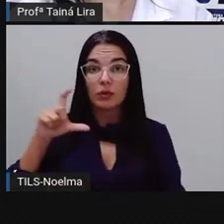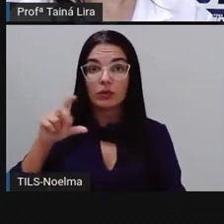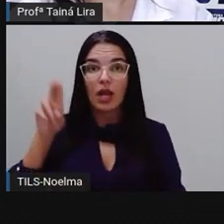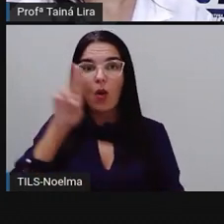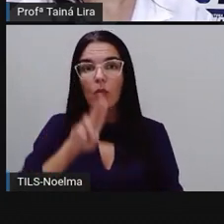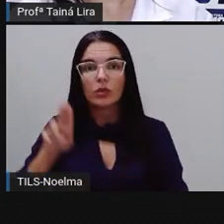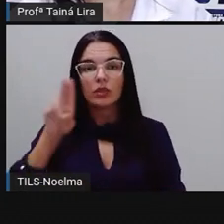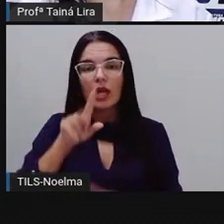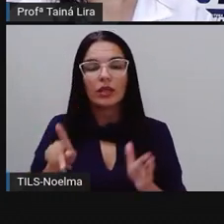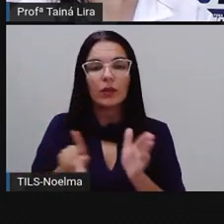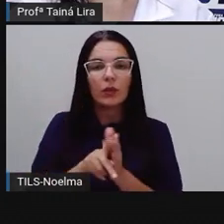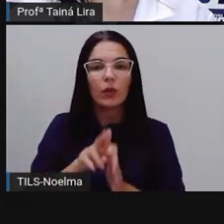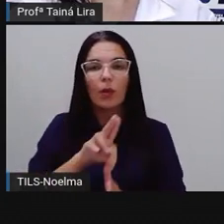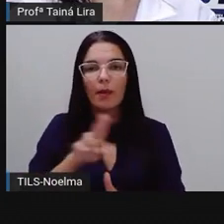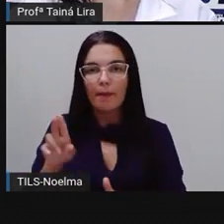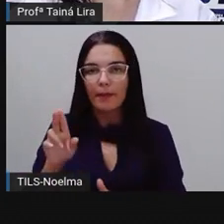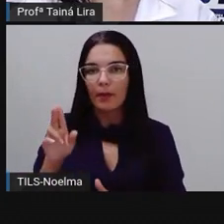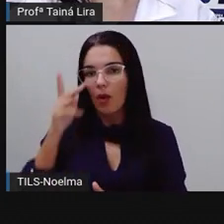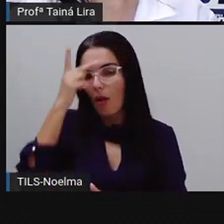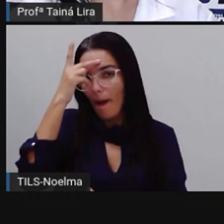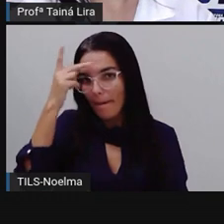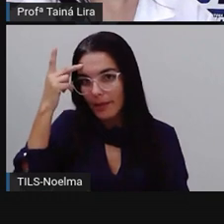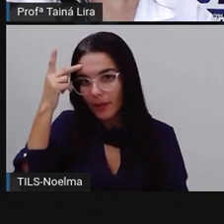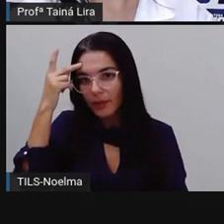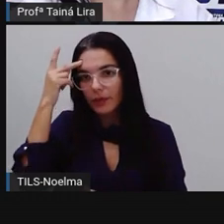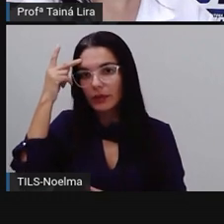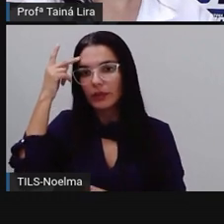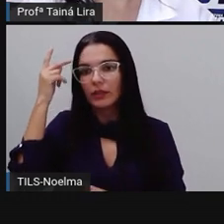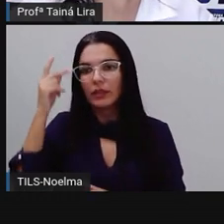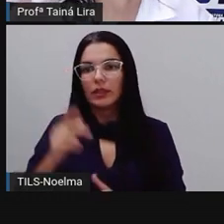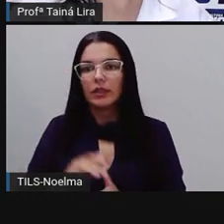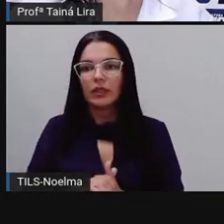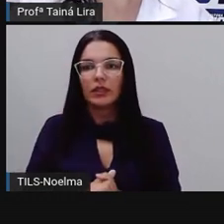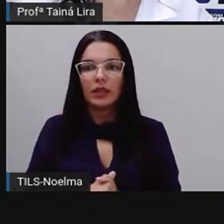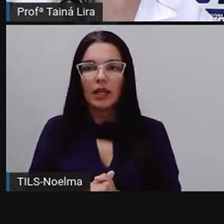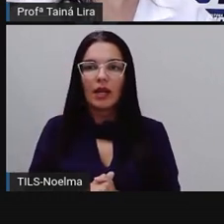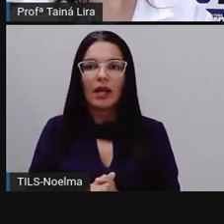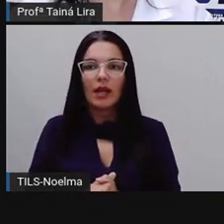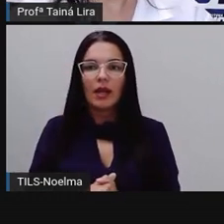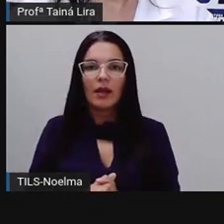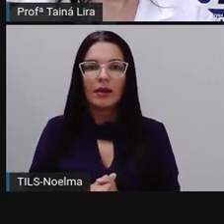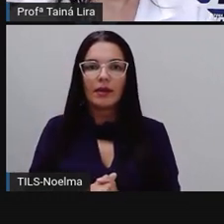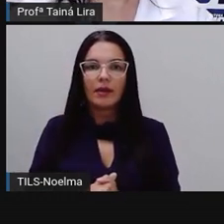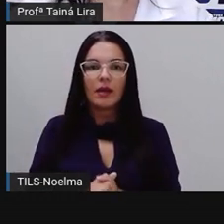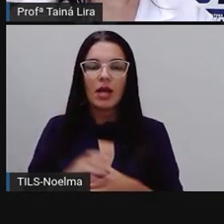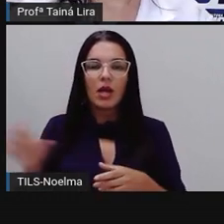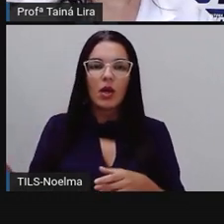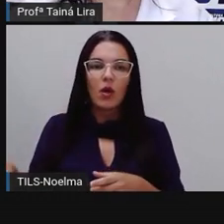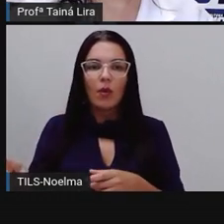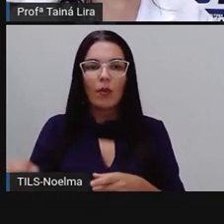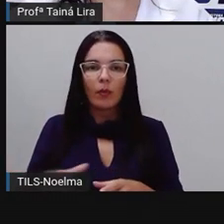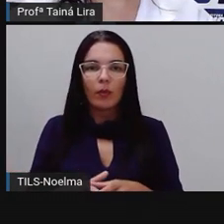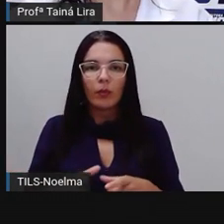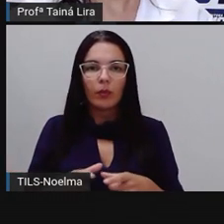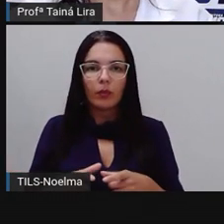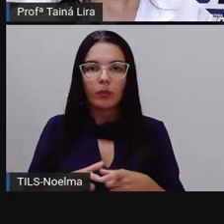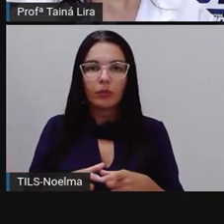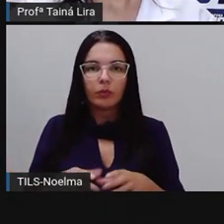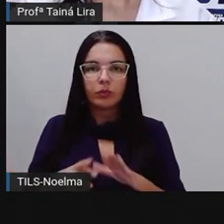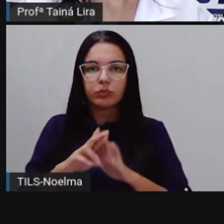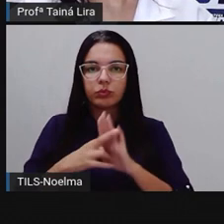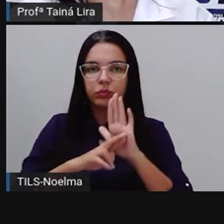em nomes próprios e início de frase. Então, quer nome próprio, nome de pessoas e lugares ou início de frase.